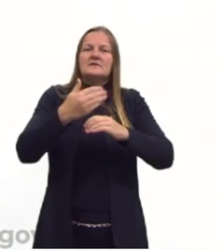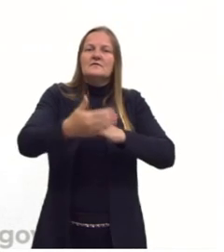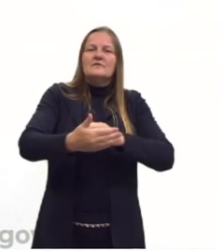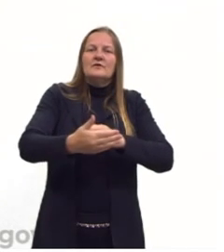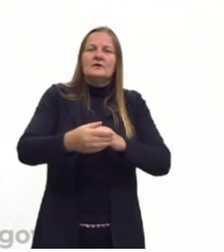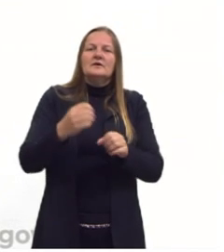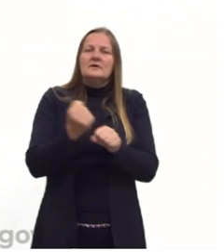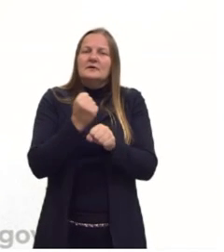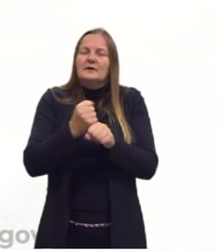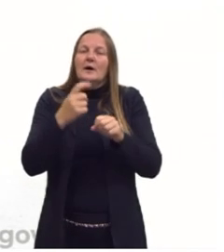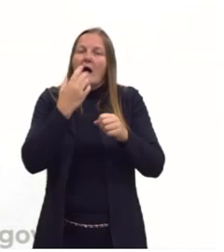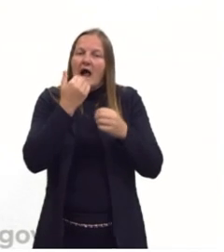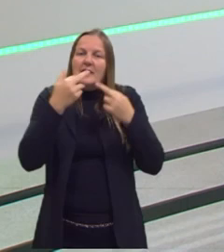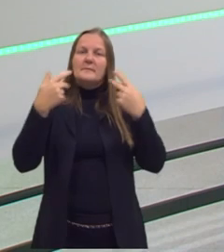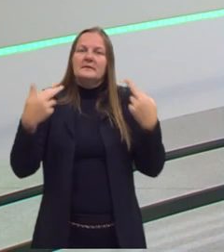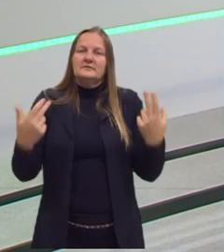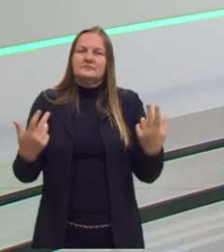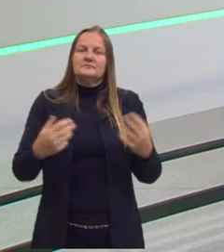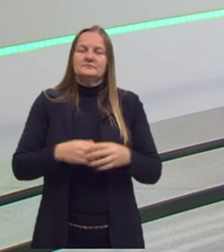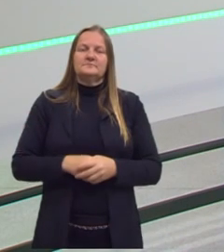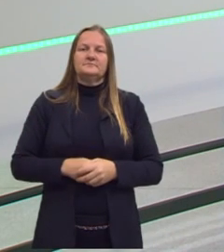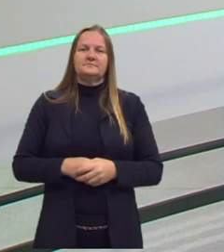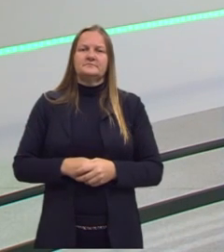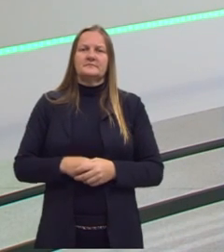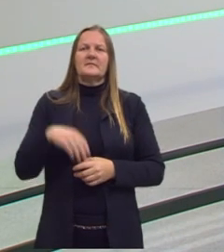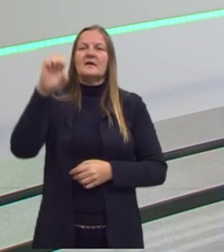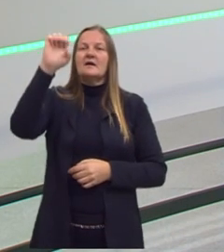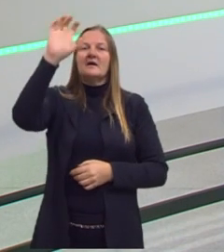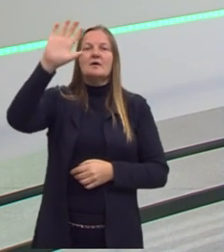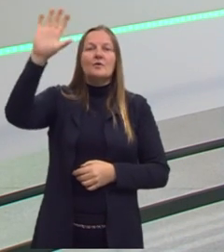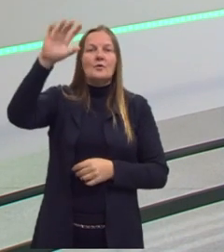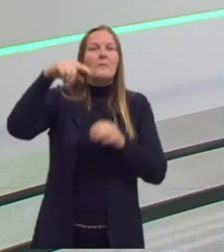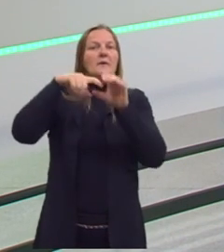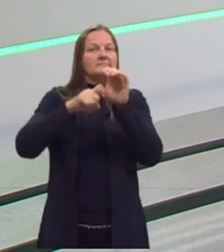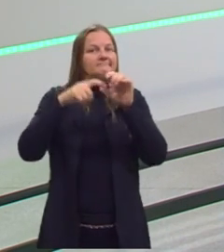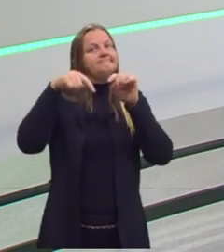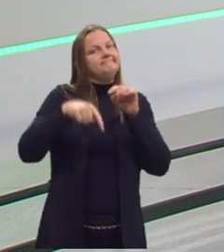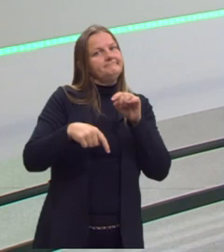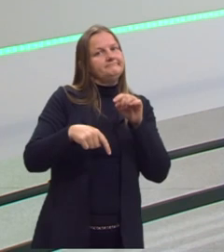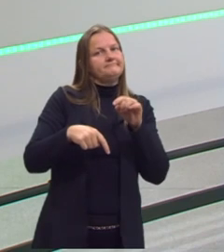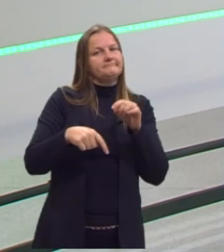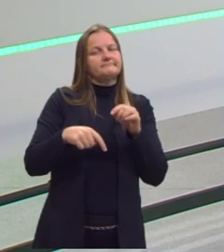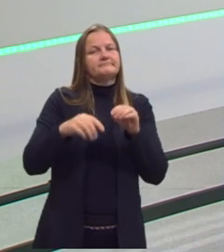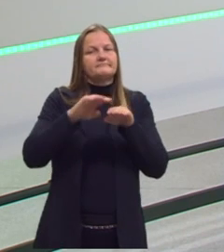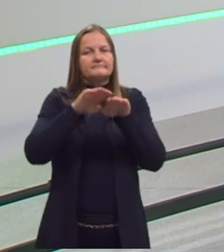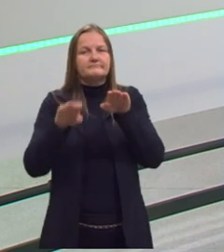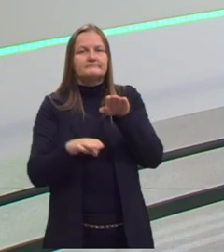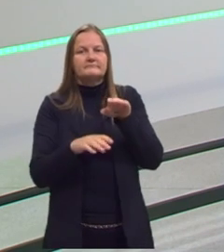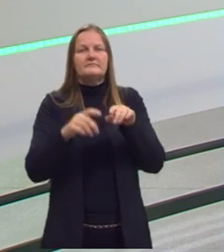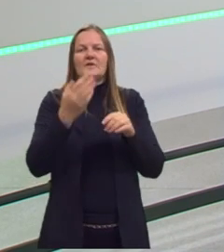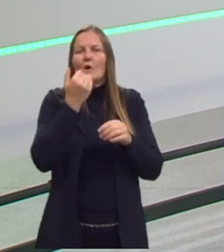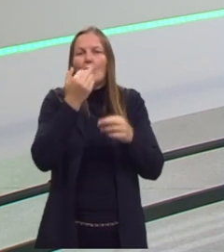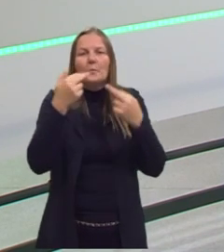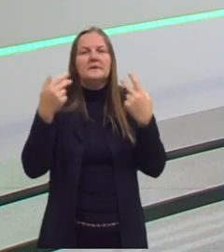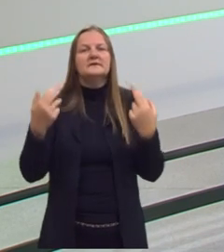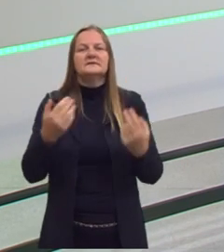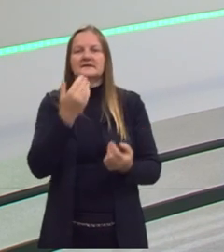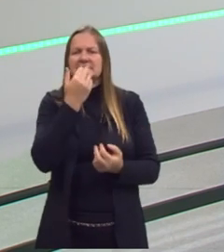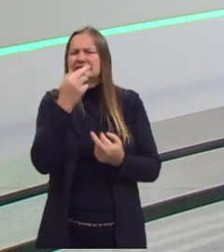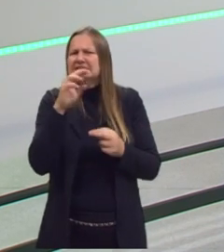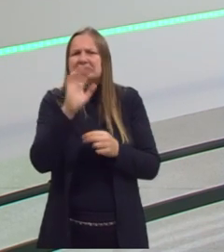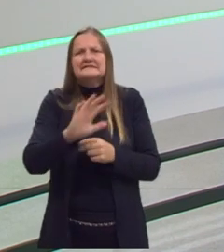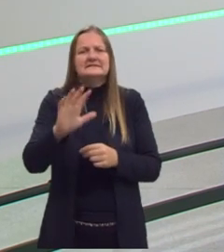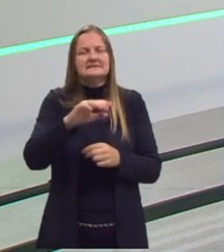suprimento de alimentos. Então, a Europa depende dos suprimentos, da comida, dos alimentos que são